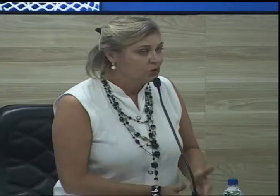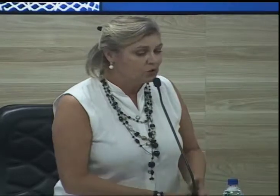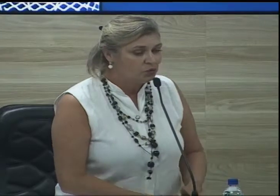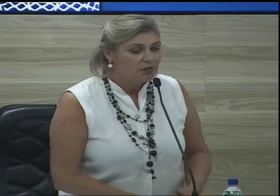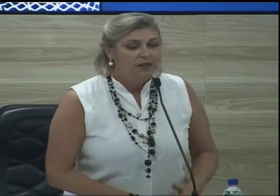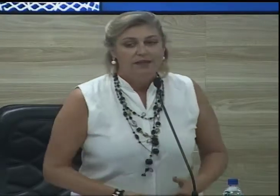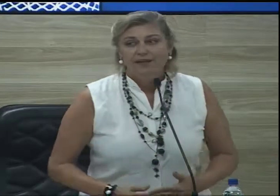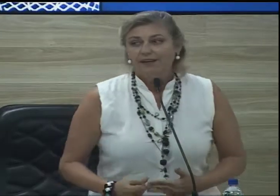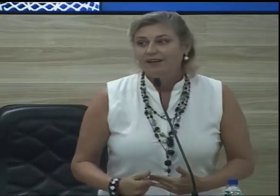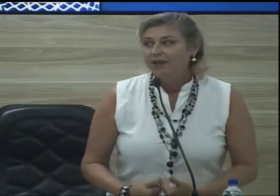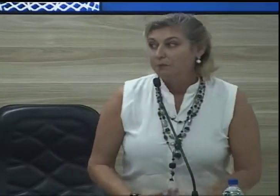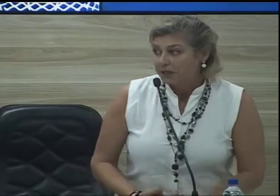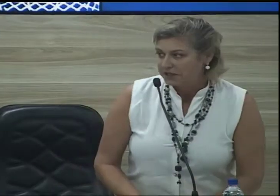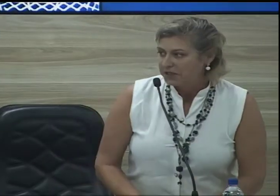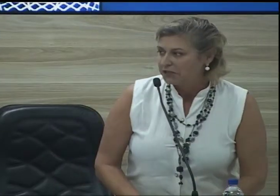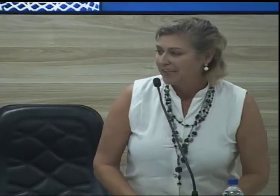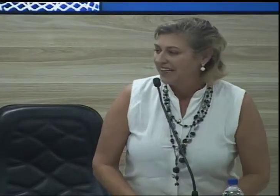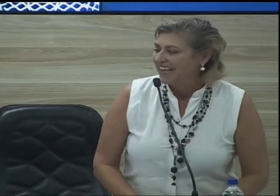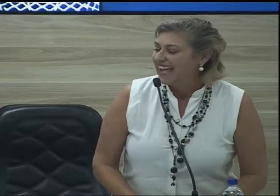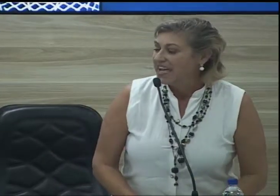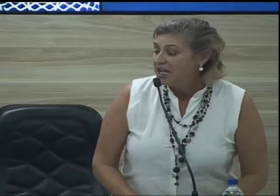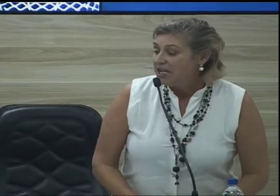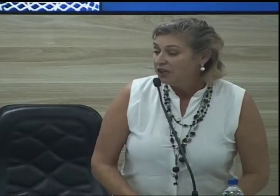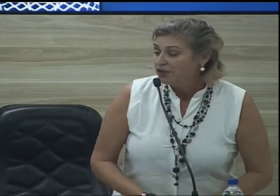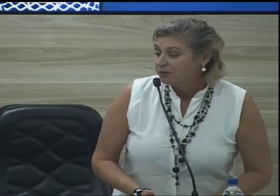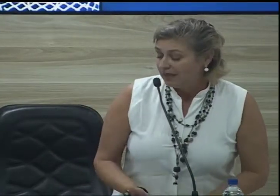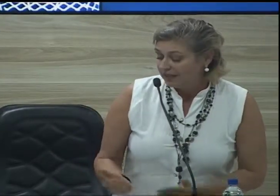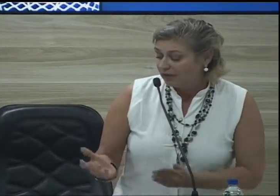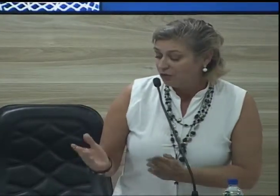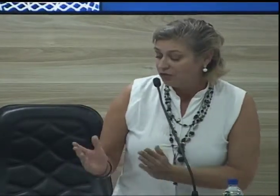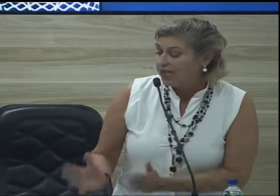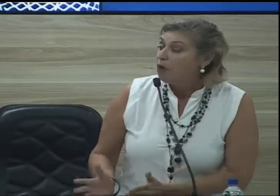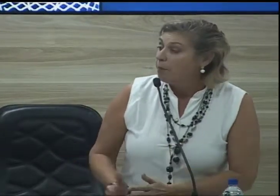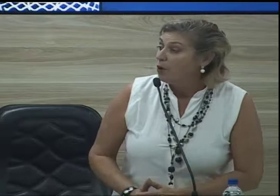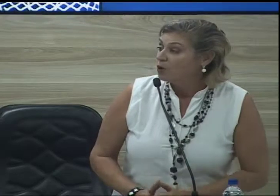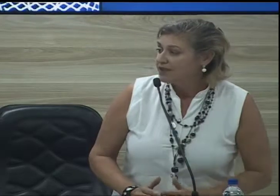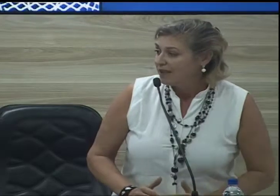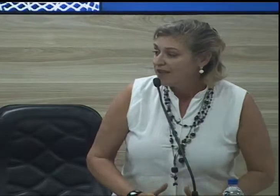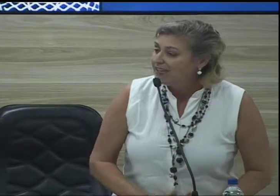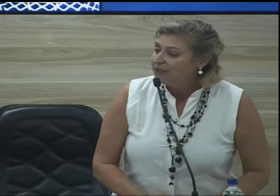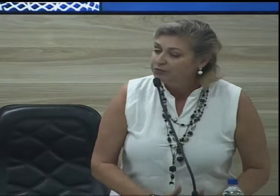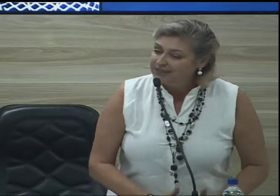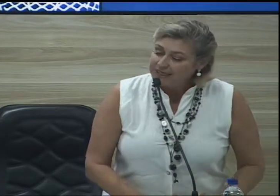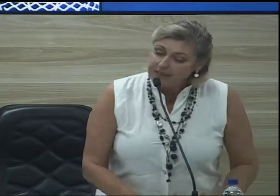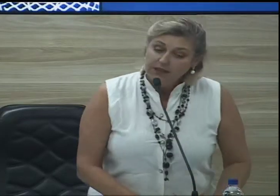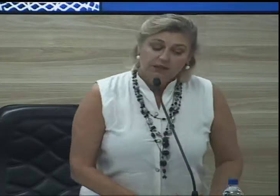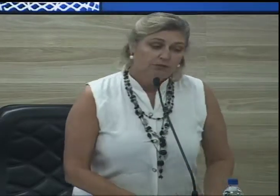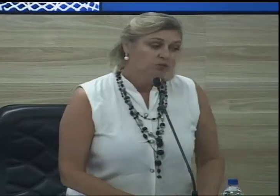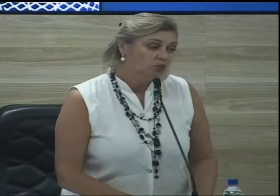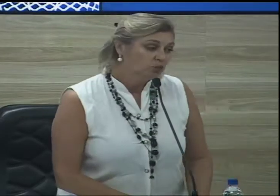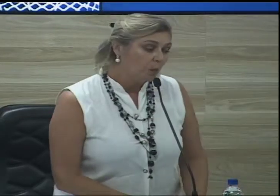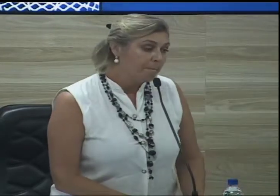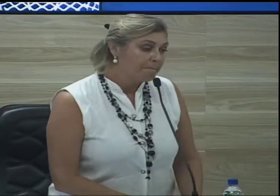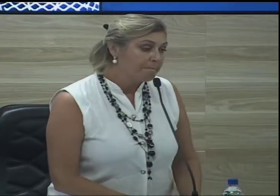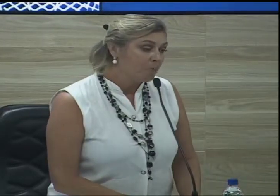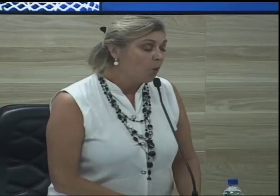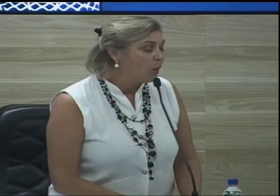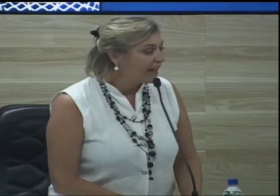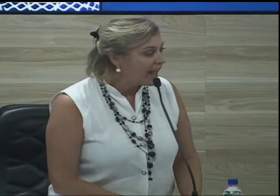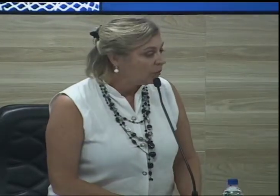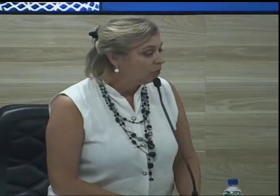insisto e persisto na ideia que os ecopontos deveriam ter um